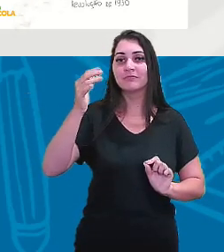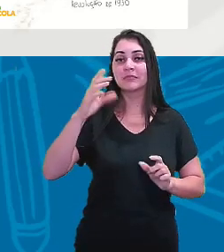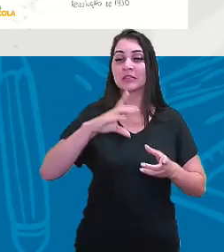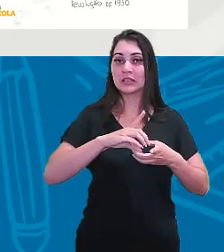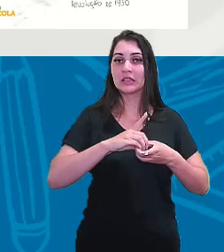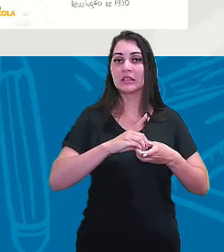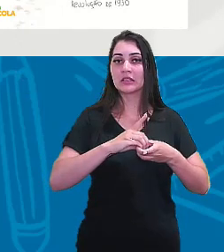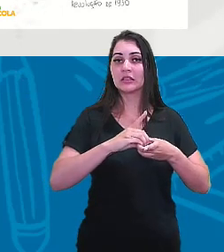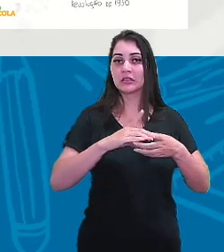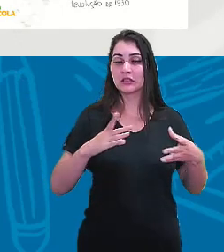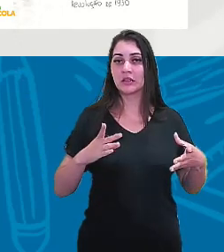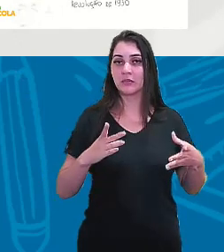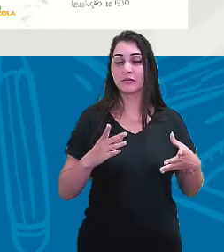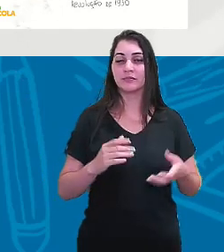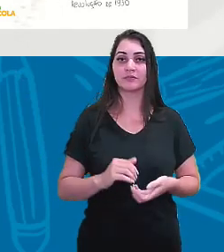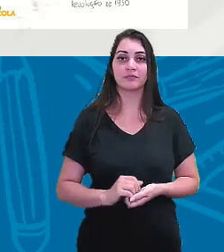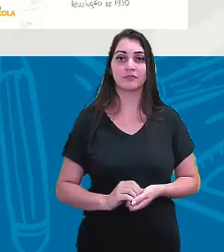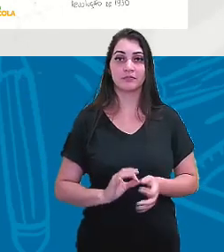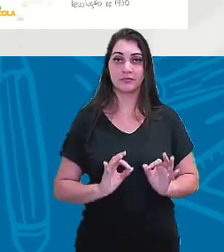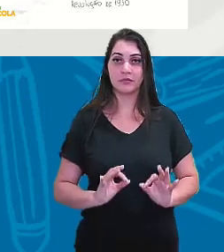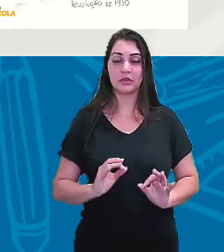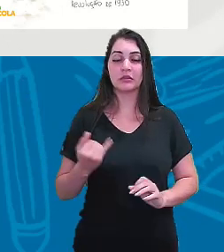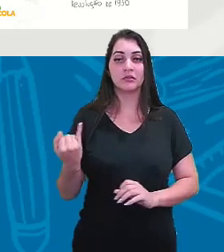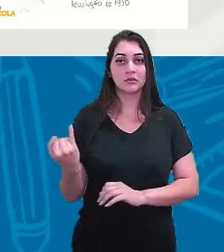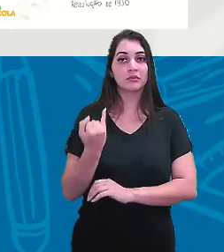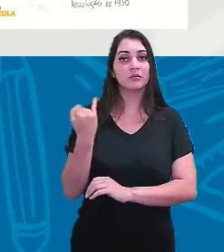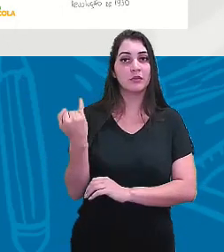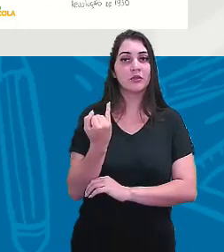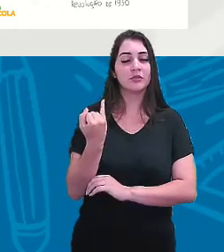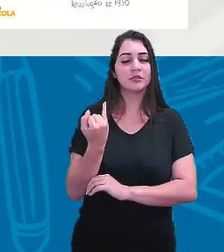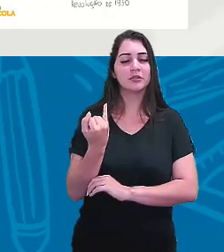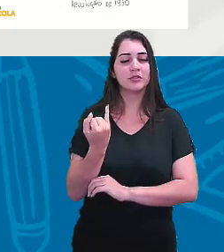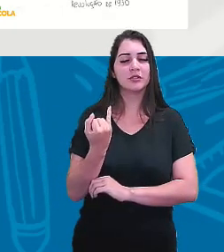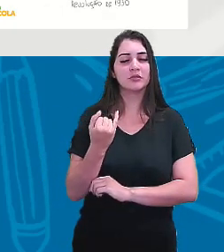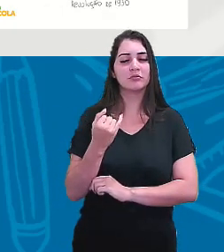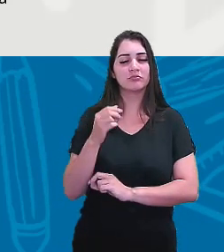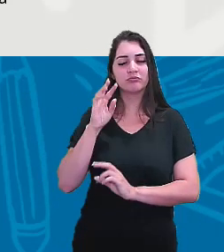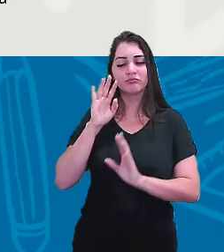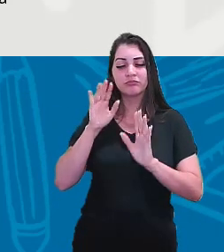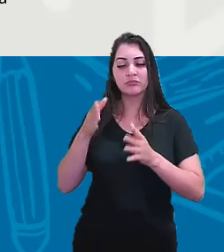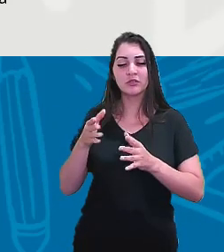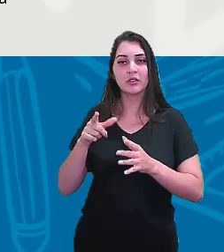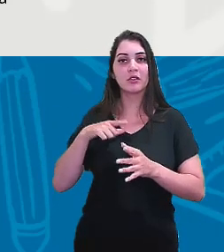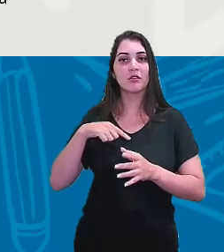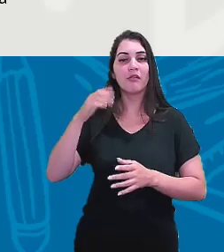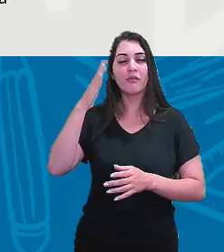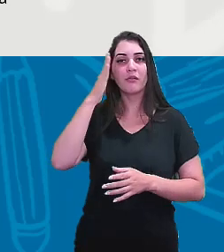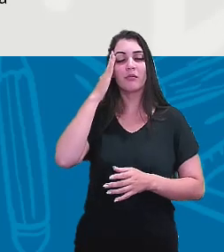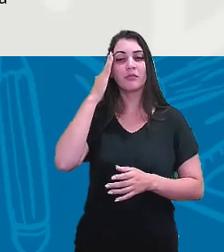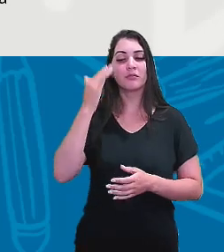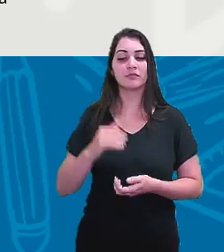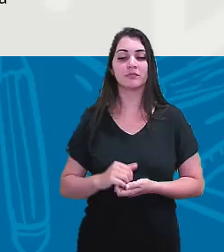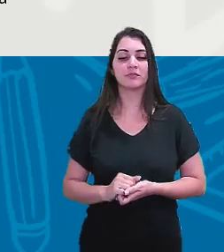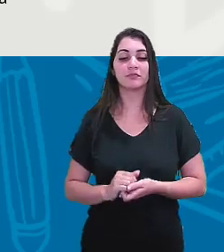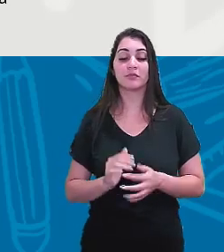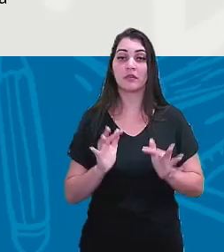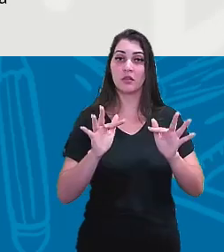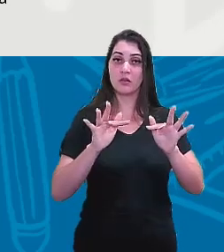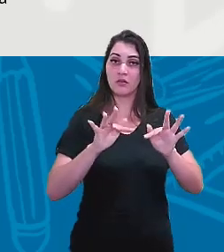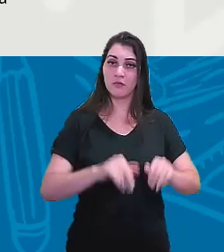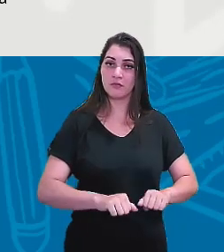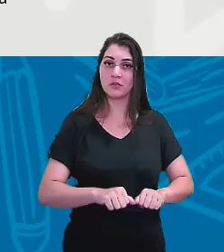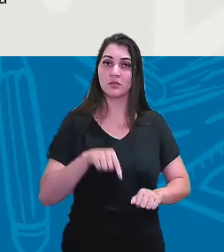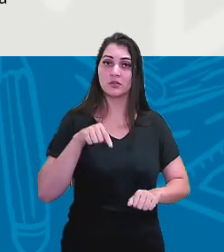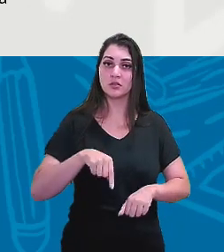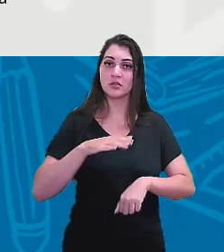democrática, da democracia. Então, é importante a gente frisar e ter essa compreensão. Finalizado